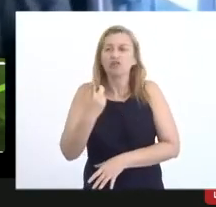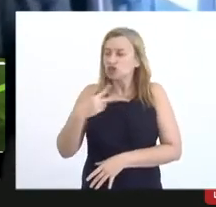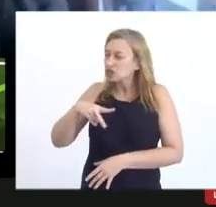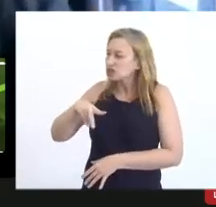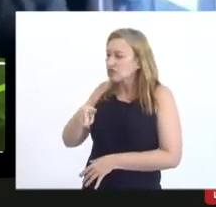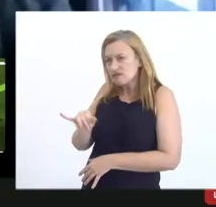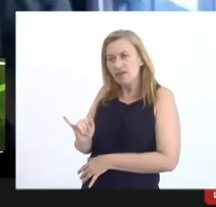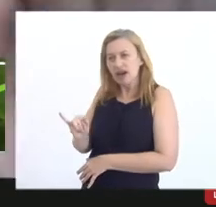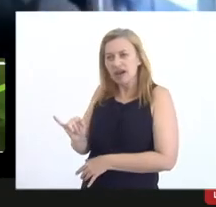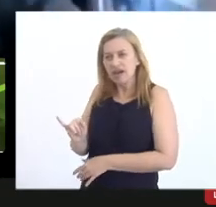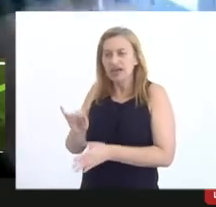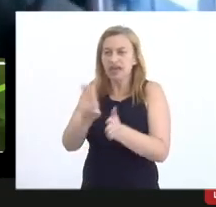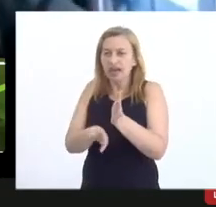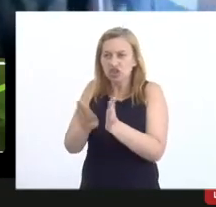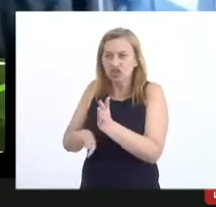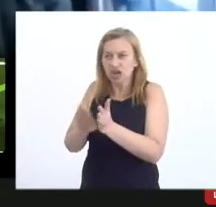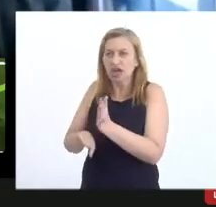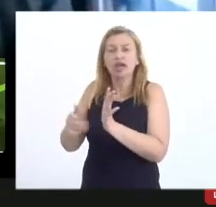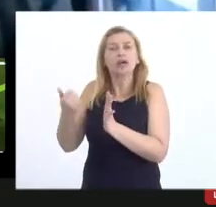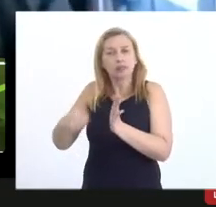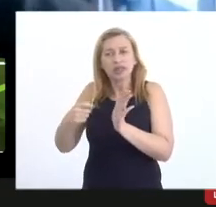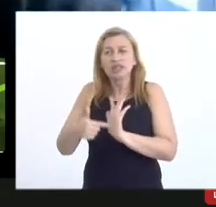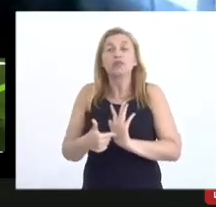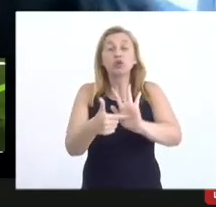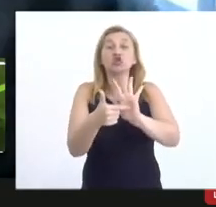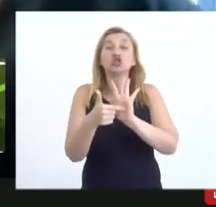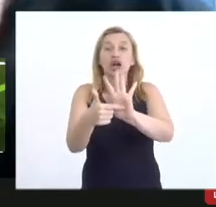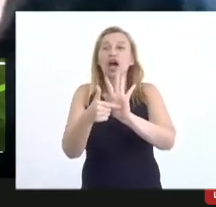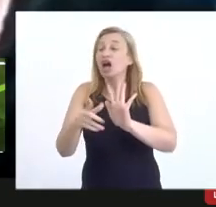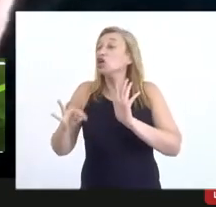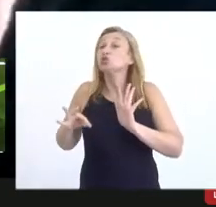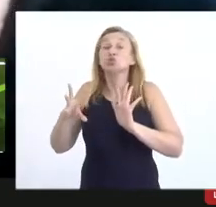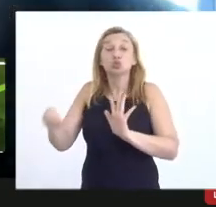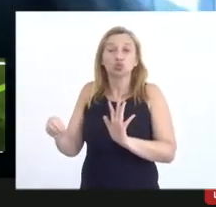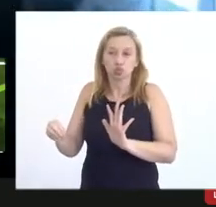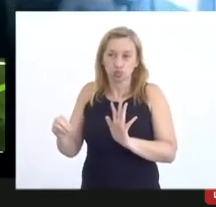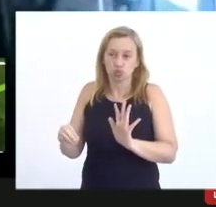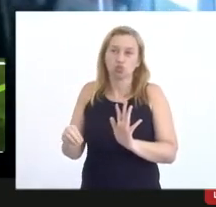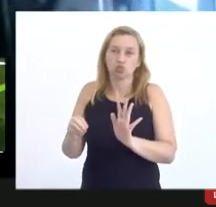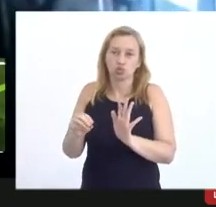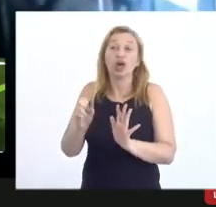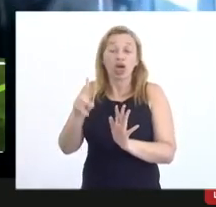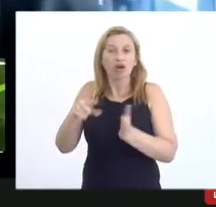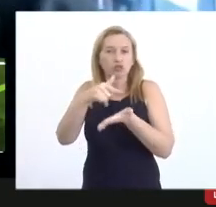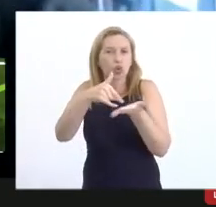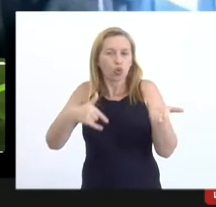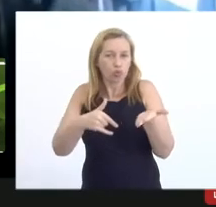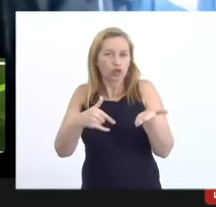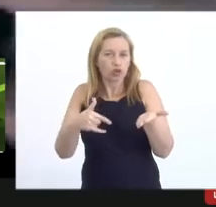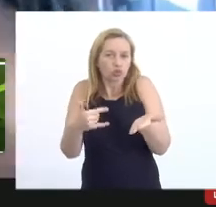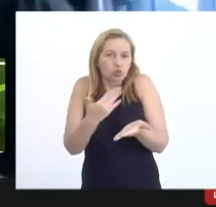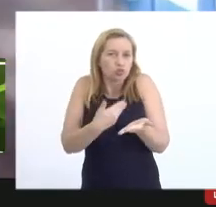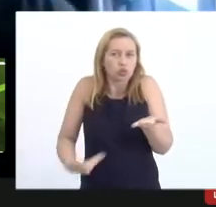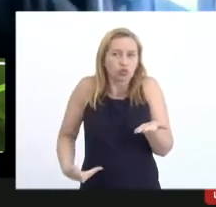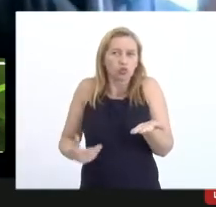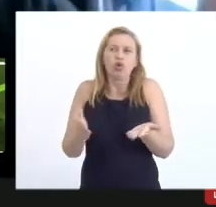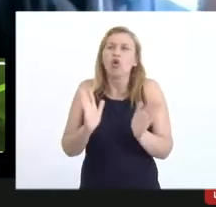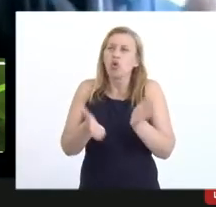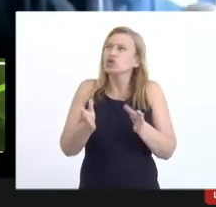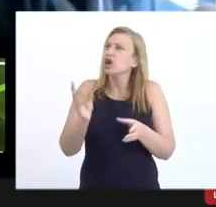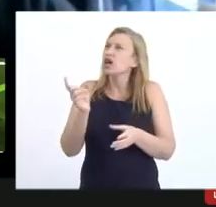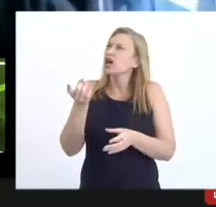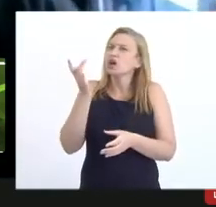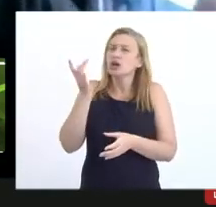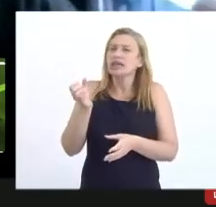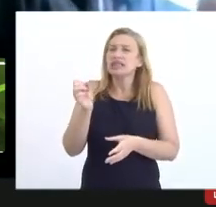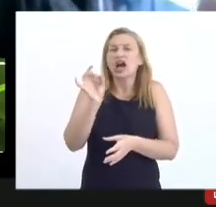gastando e tem que lançar e todo mundo pode ver é um documento público hoje em dia na última eleição que eu